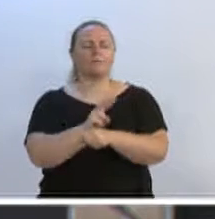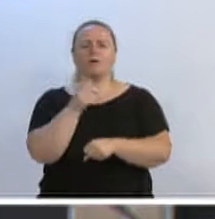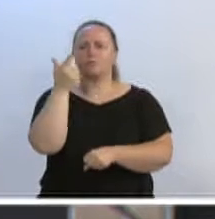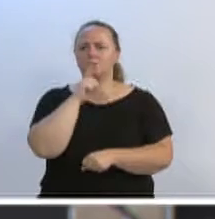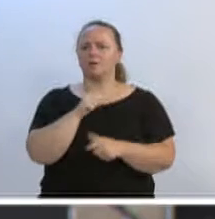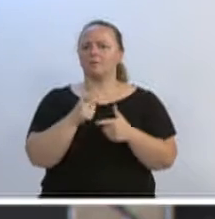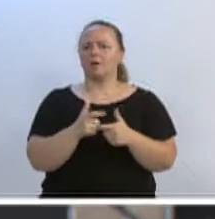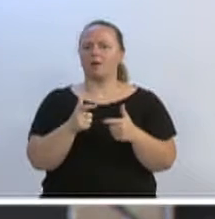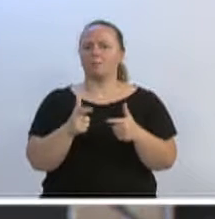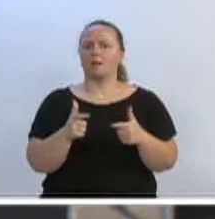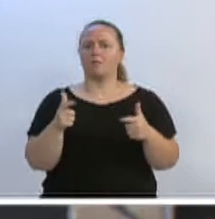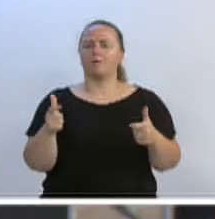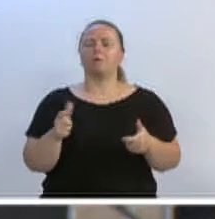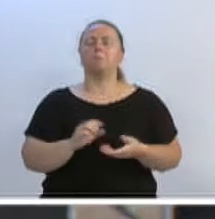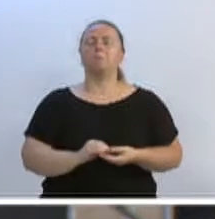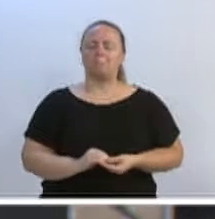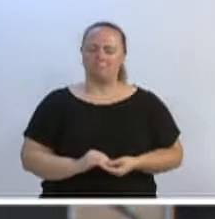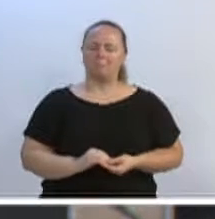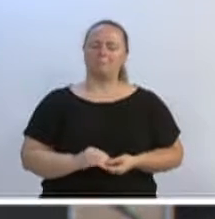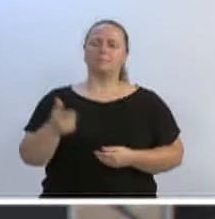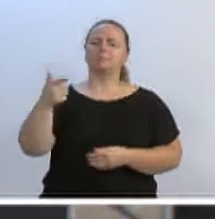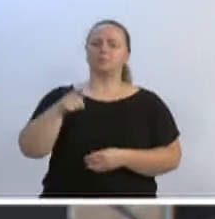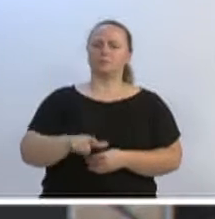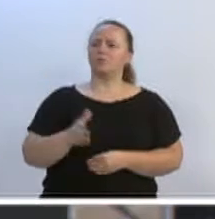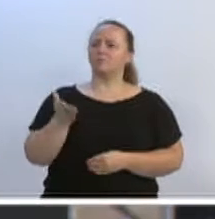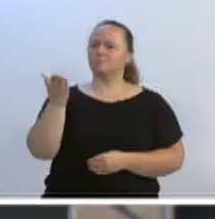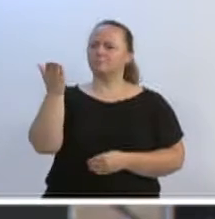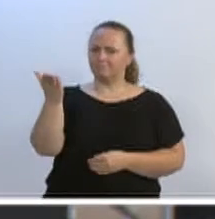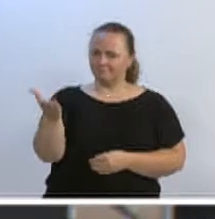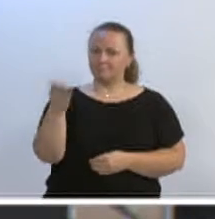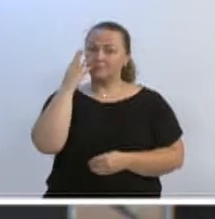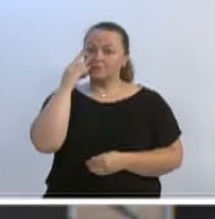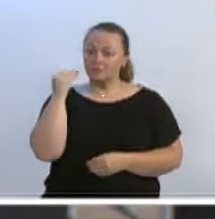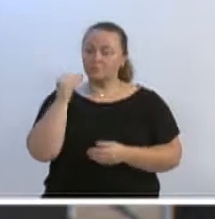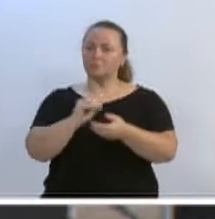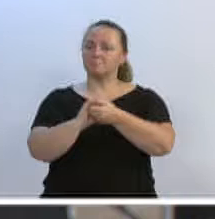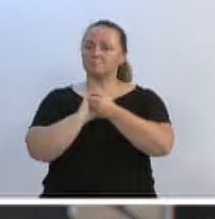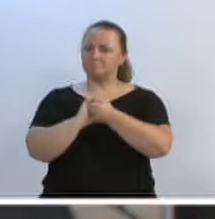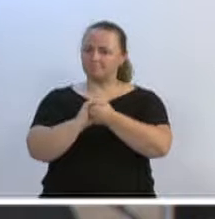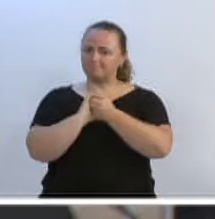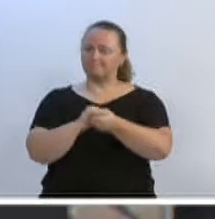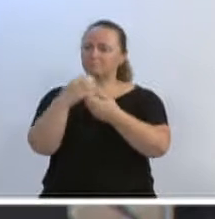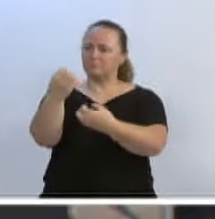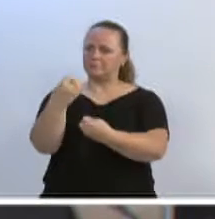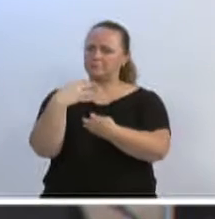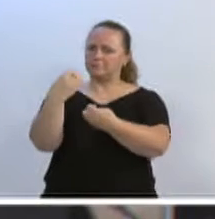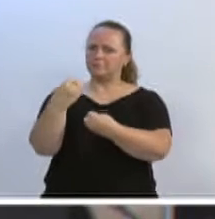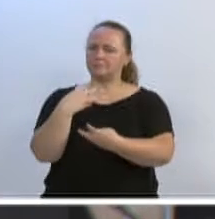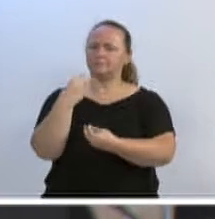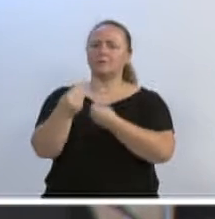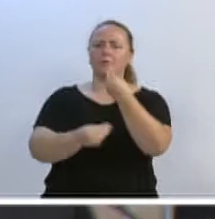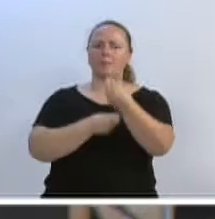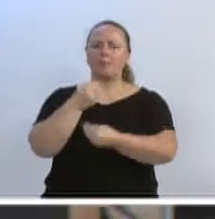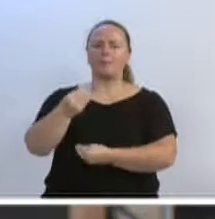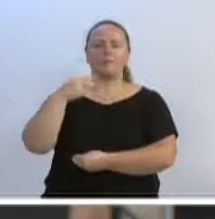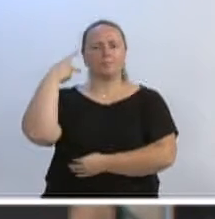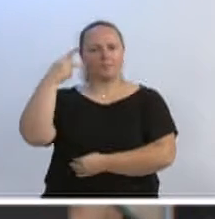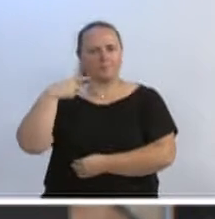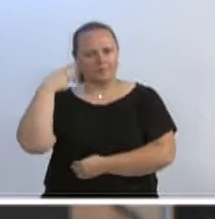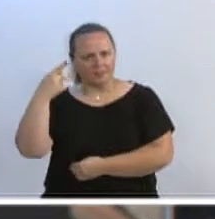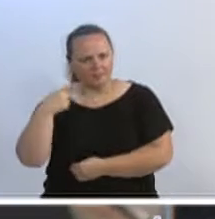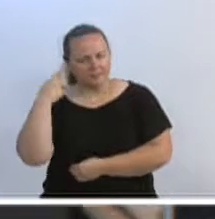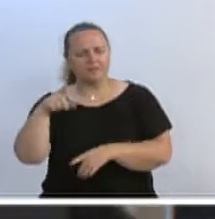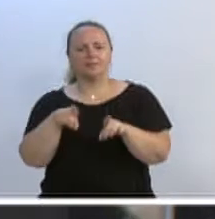E, mais uma vez, parabenizar. Parabenizar. Você, como professor, realmente tem nos dado aula no que diz respeito à política, tem nos dado aula no que diz